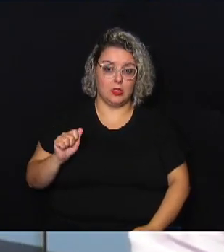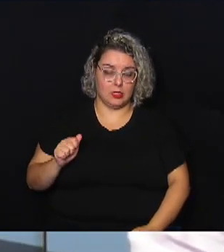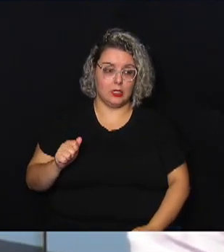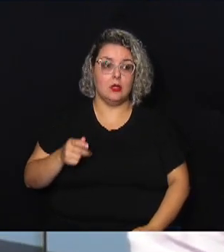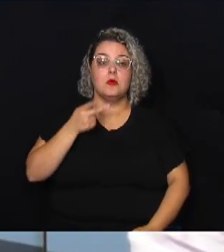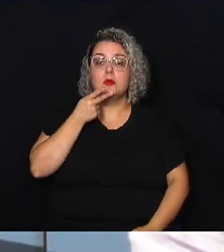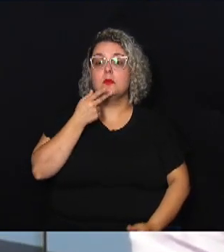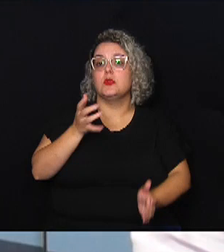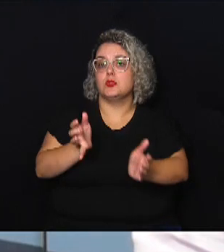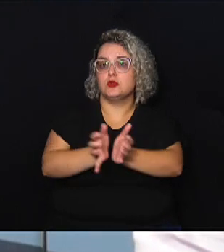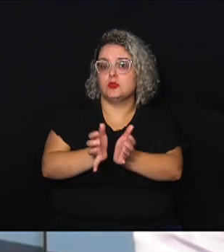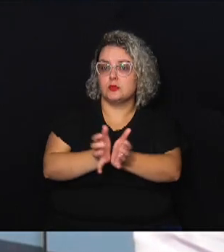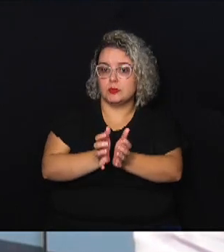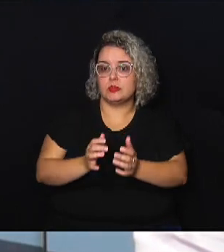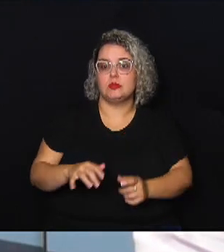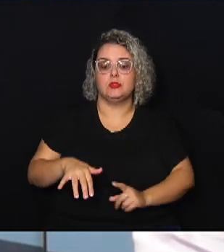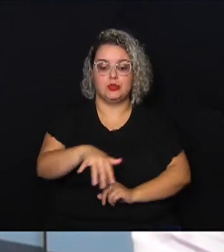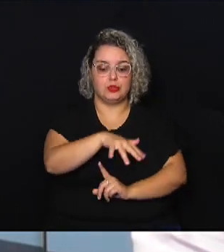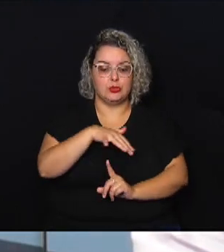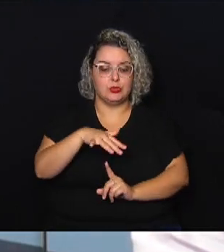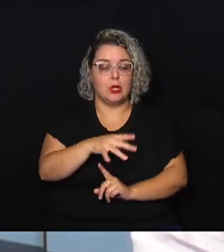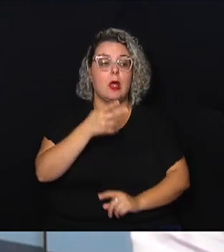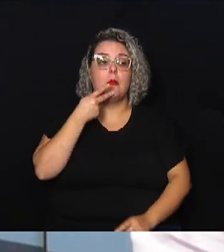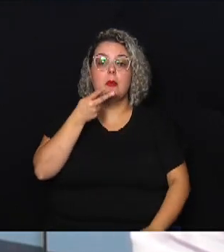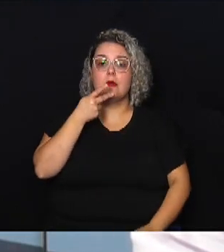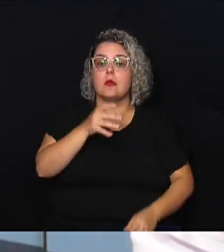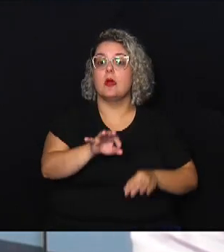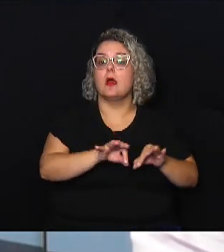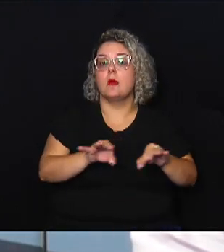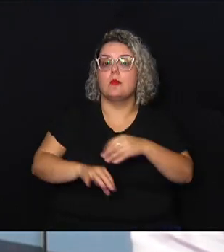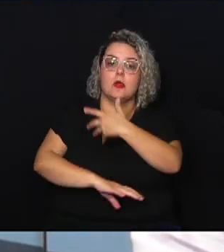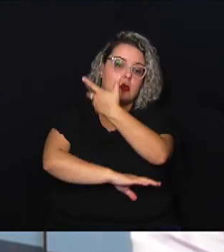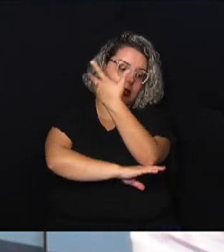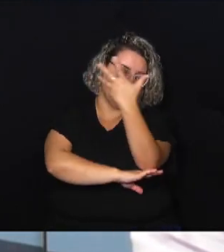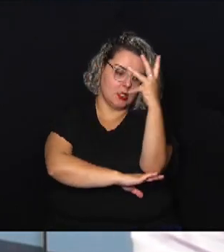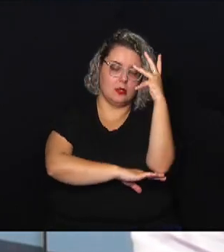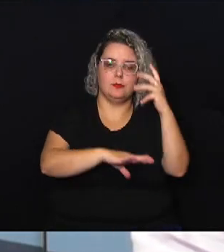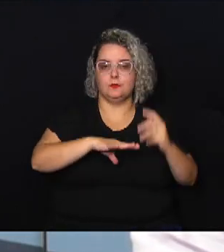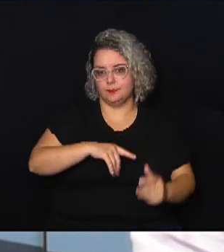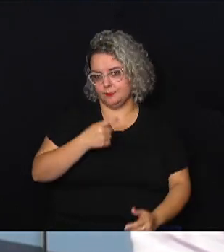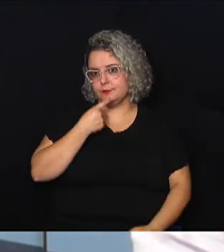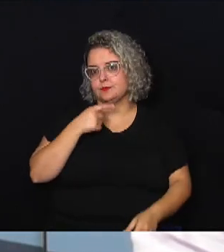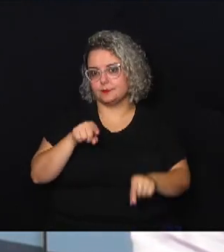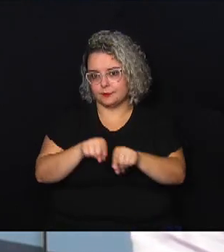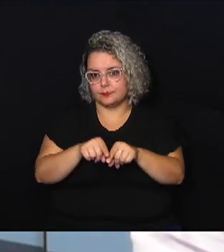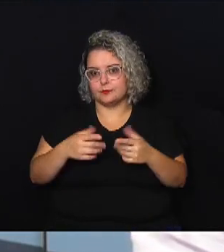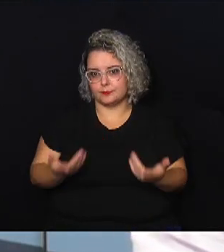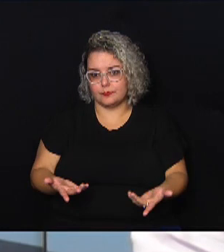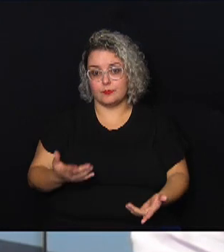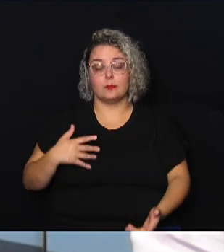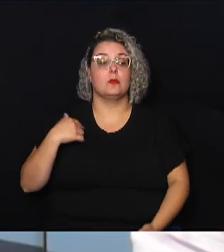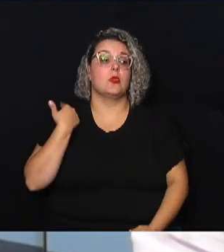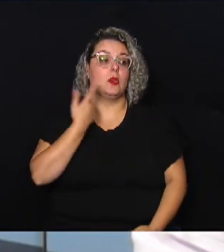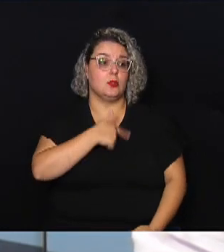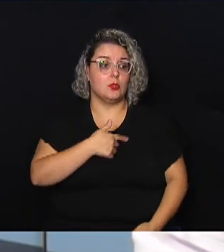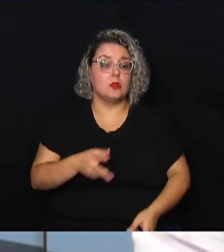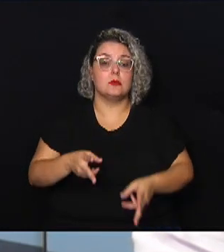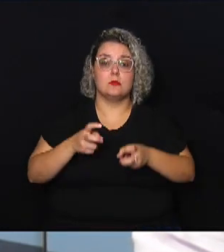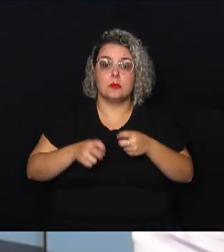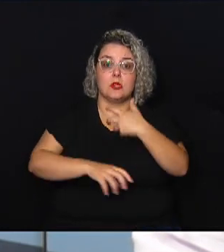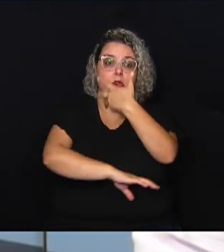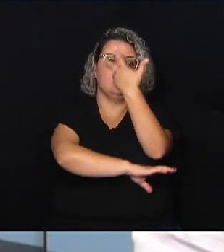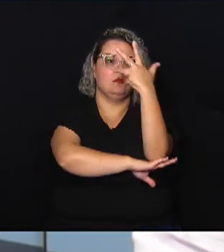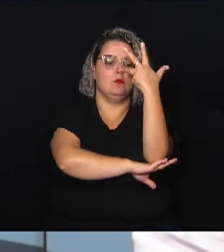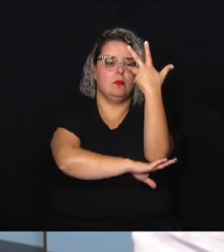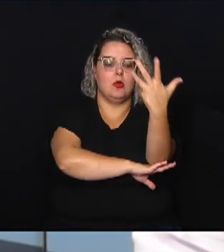meio ambiente, para falar sobre planejamento de arbolização em Campinas. e nós percebemos que as árvores que caem